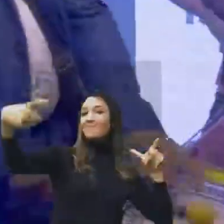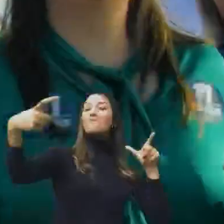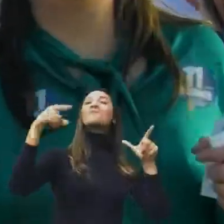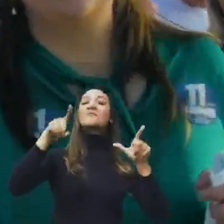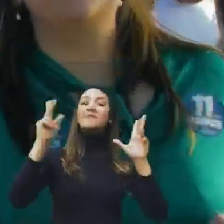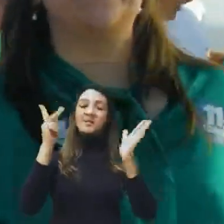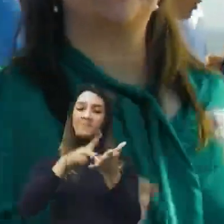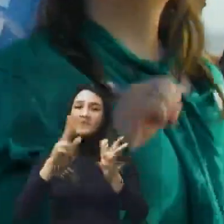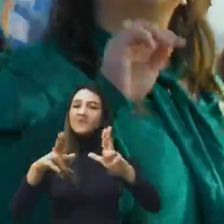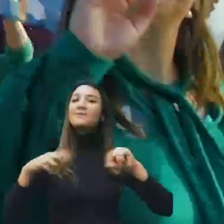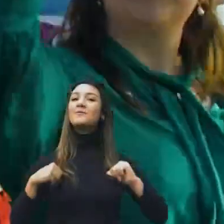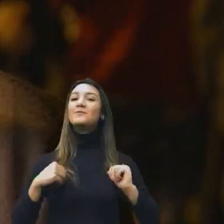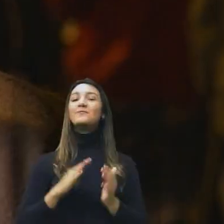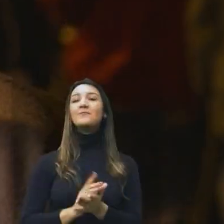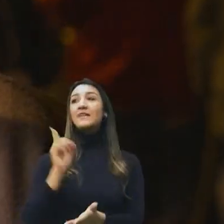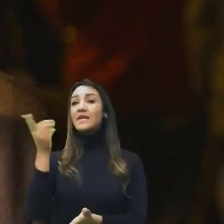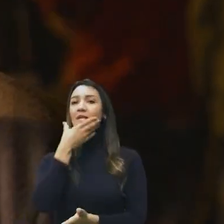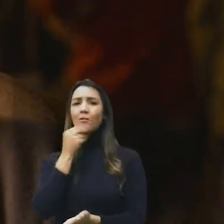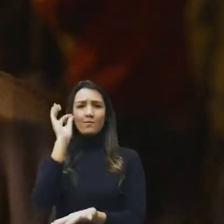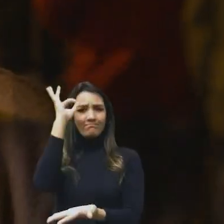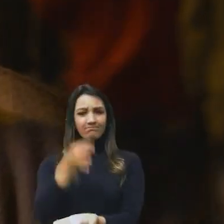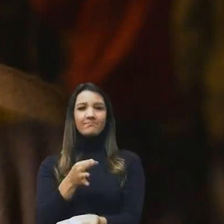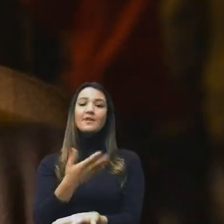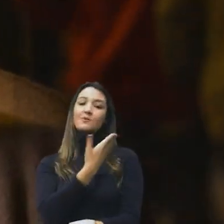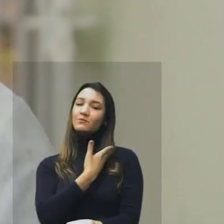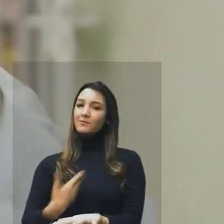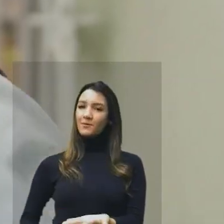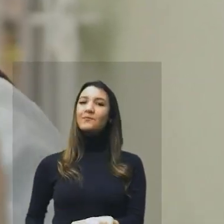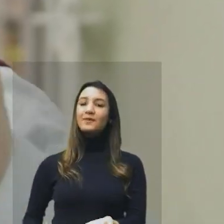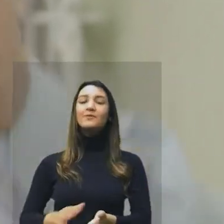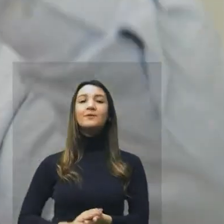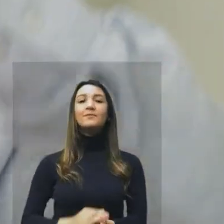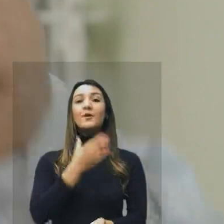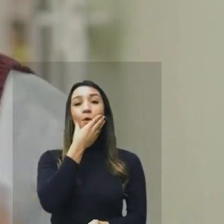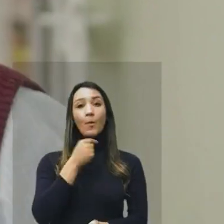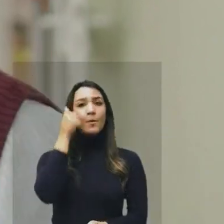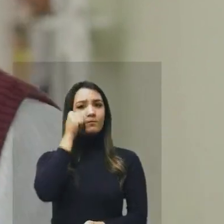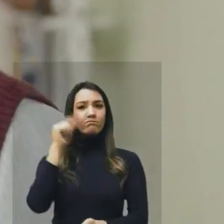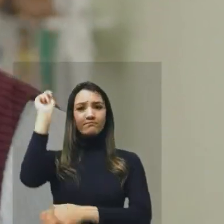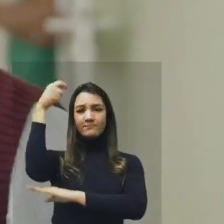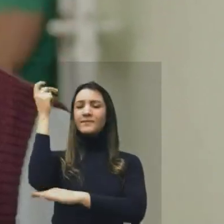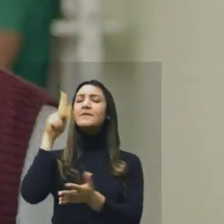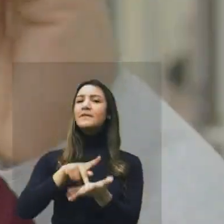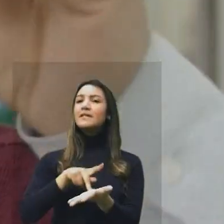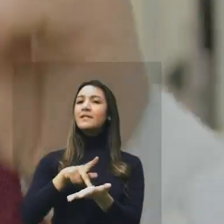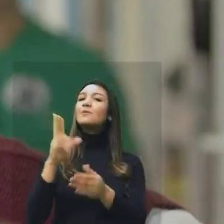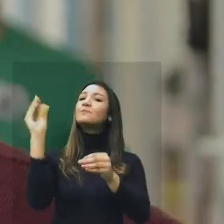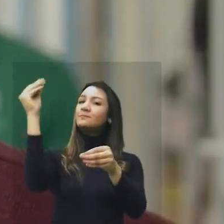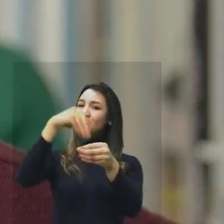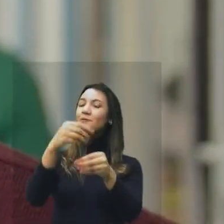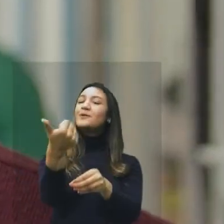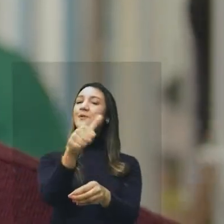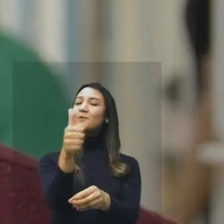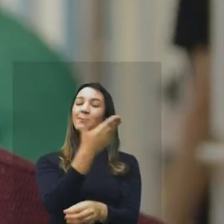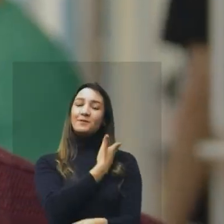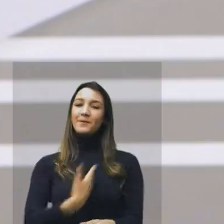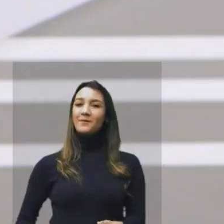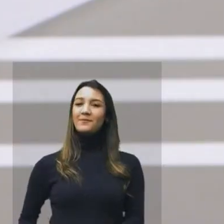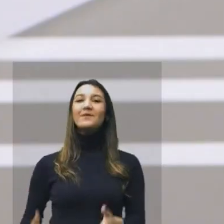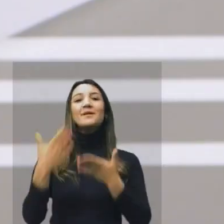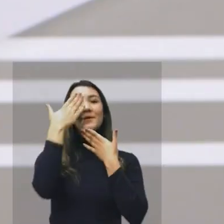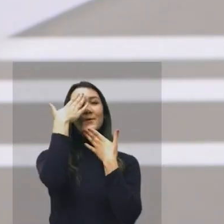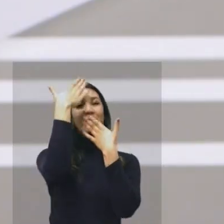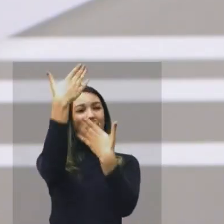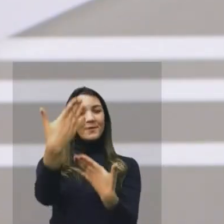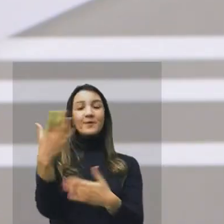Grande o gigante que ele merece Ele é o nome certo, é o alemão do povo E gaúcho, o é gaúcho, vota do Reis para governador